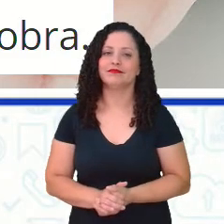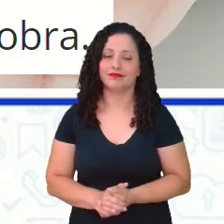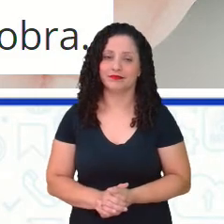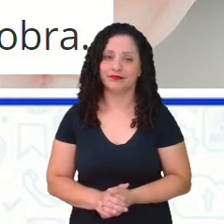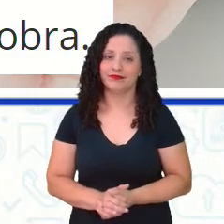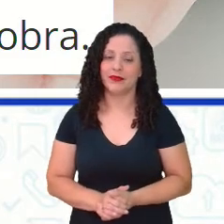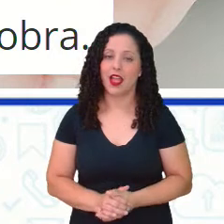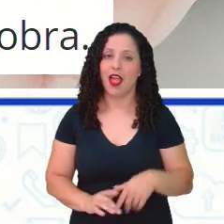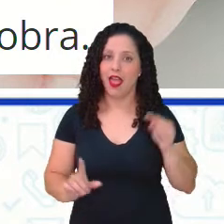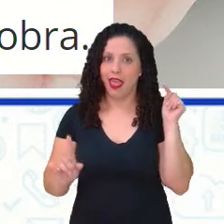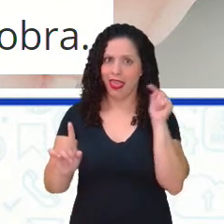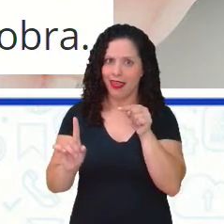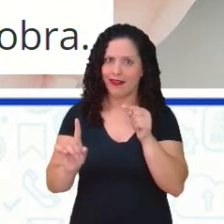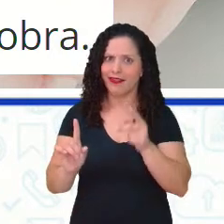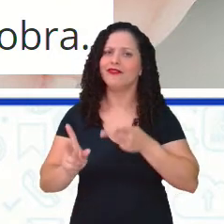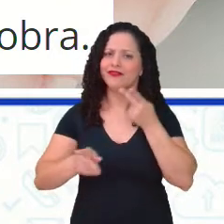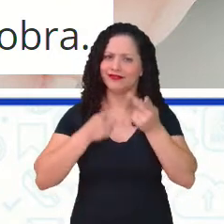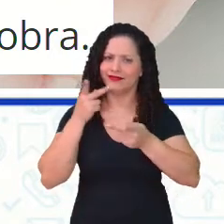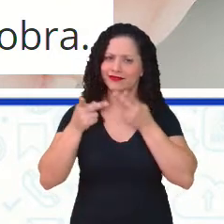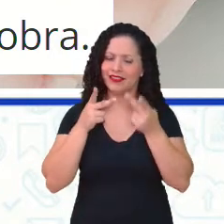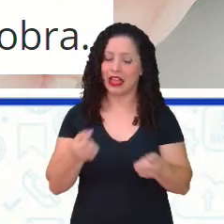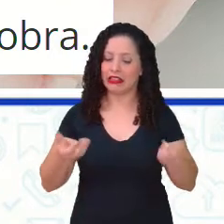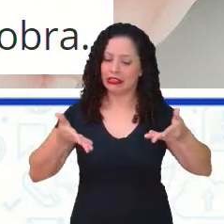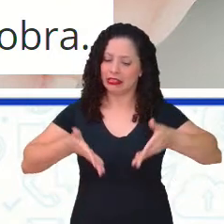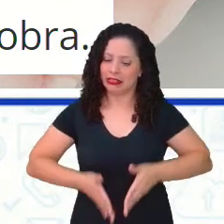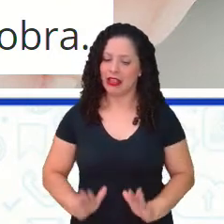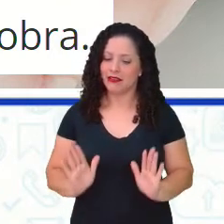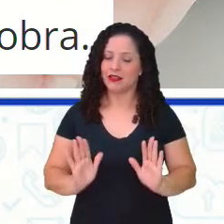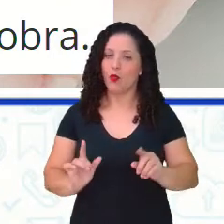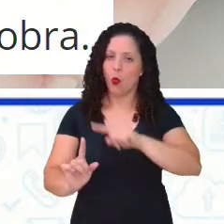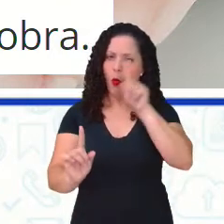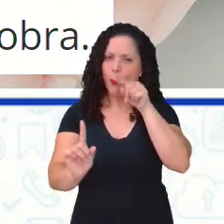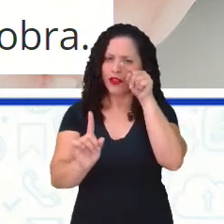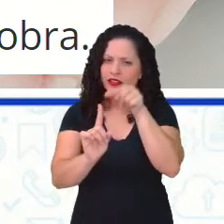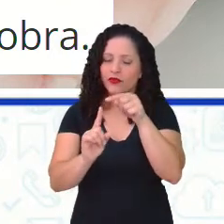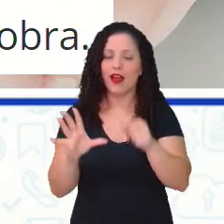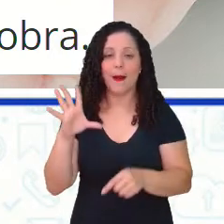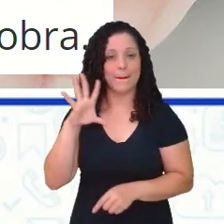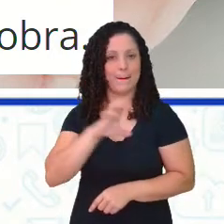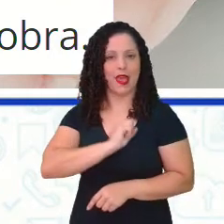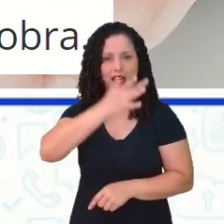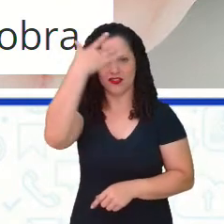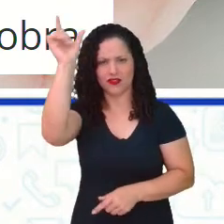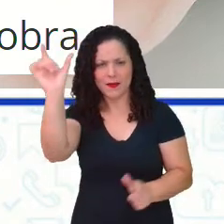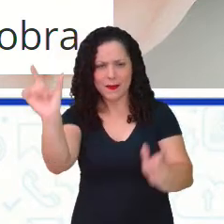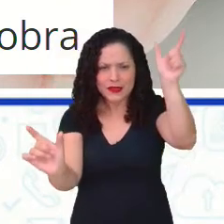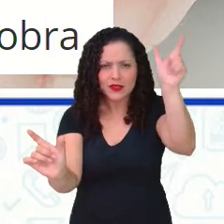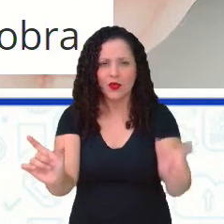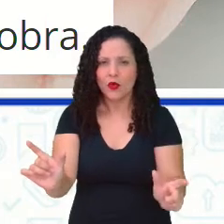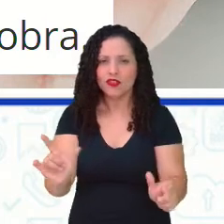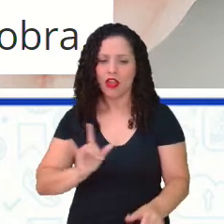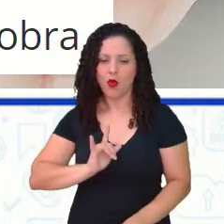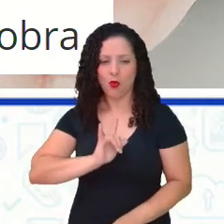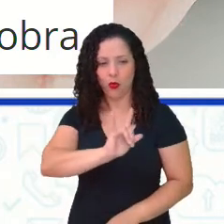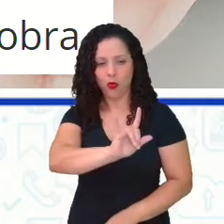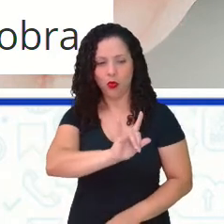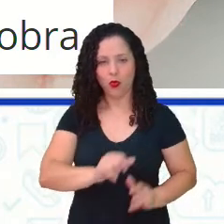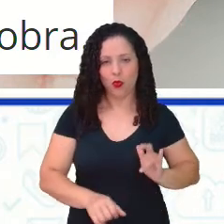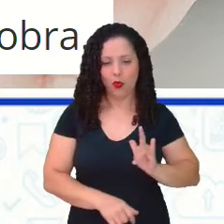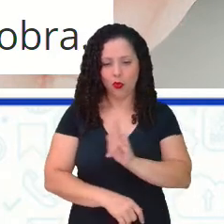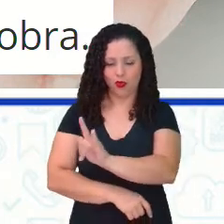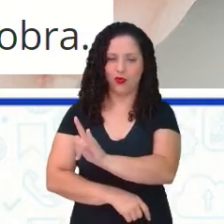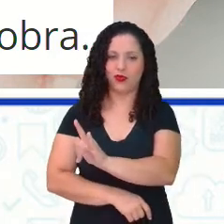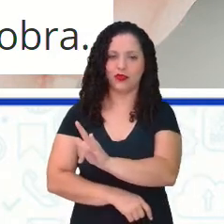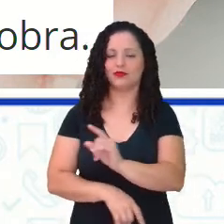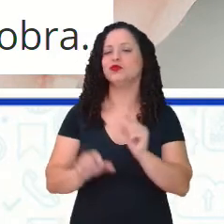o que significa aí? Ela nasceu para amar os outros. E o que significa, não é? Amar os outros para a Clarice.